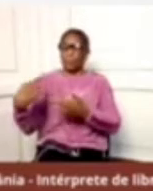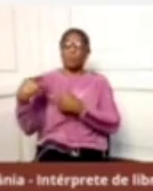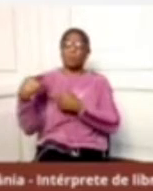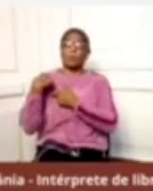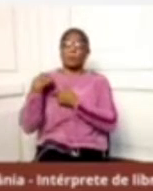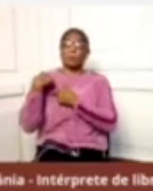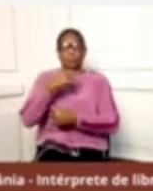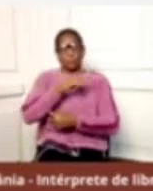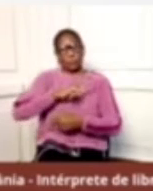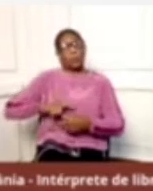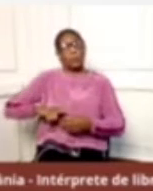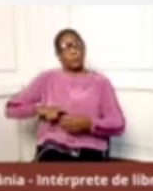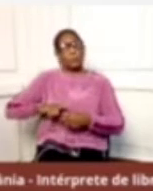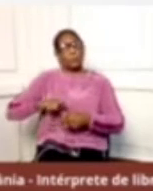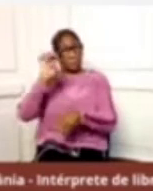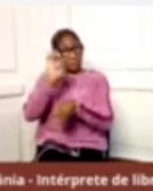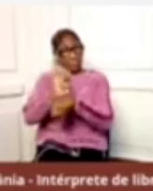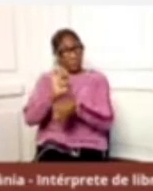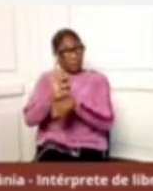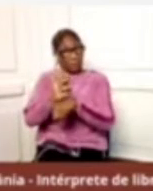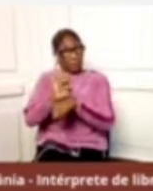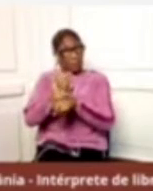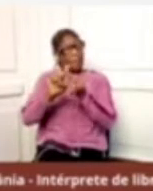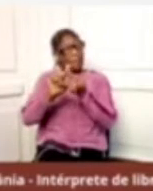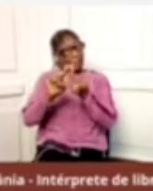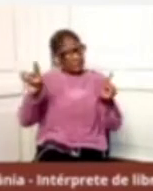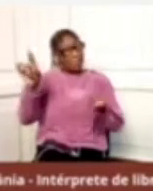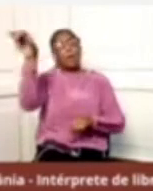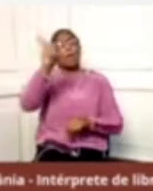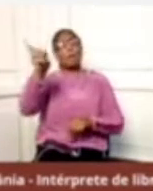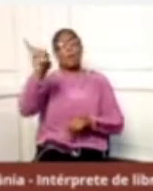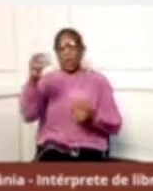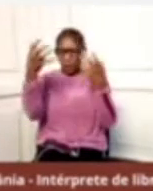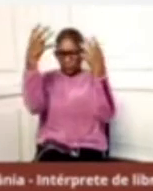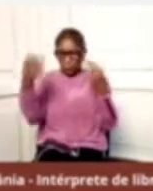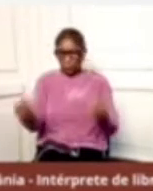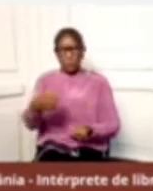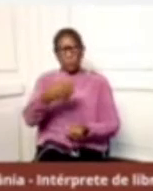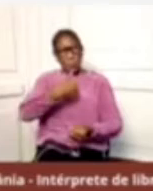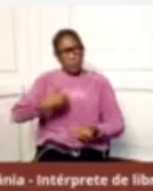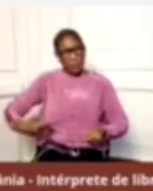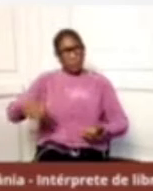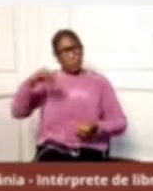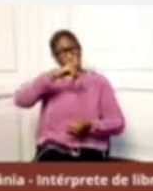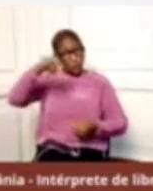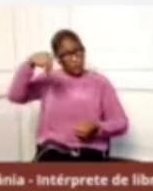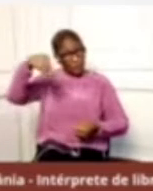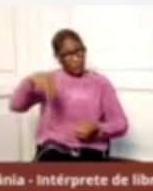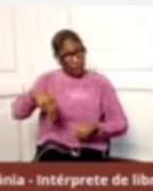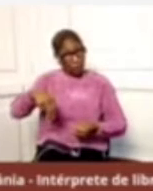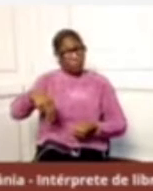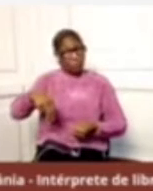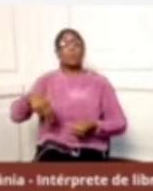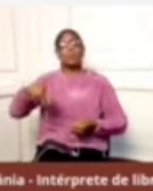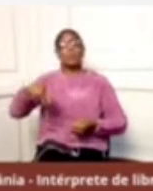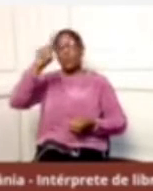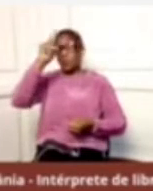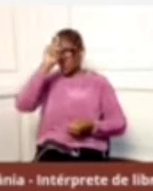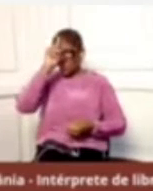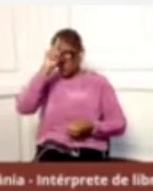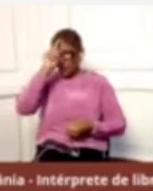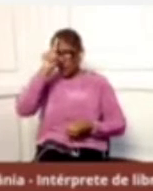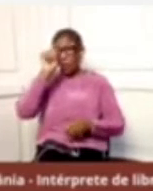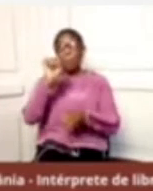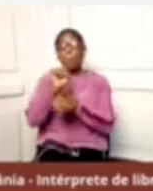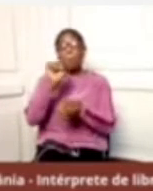estado, mas não custa lembrar que quando nós assumimos o governo, em janeiro de 2019, os hospitais estavam sem receber as